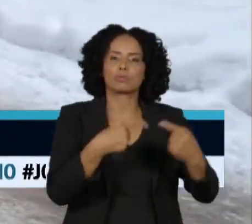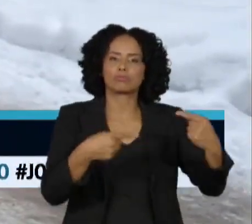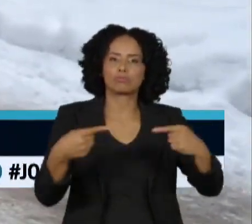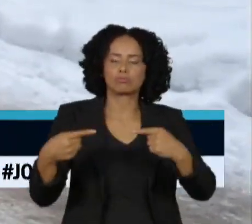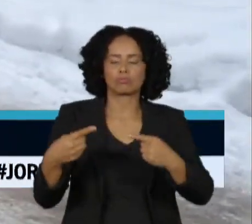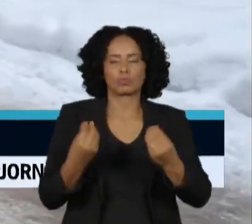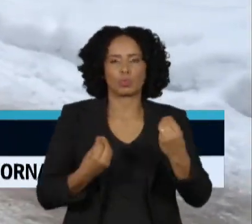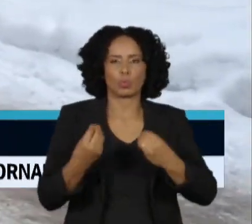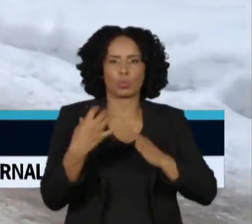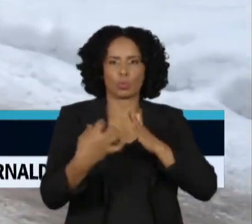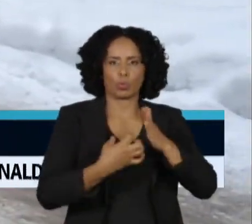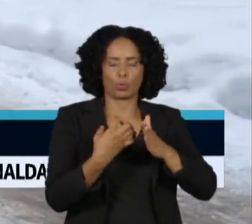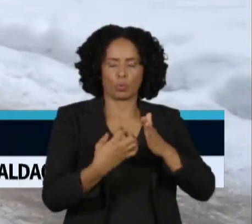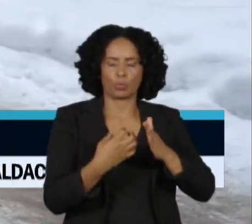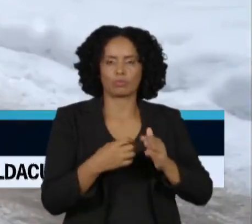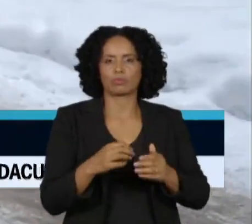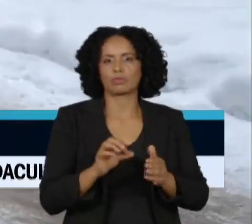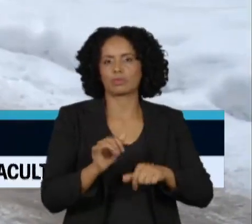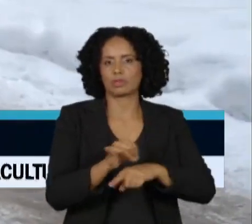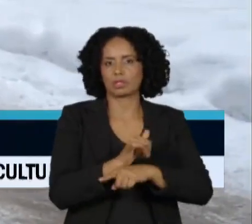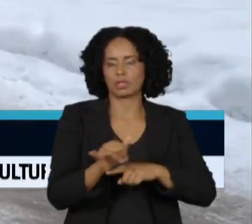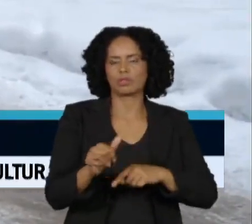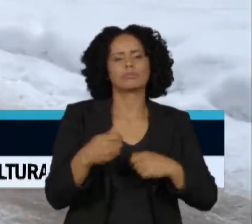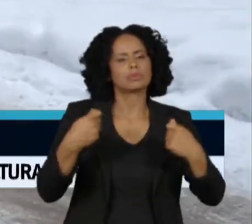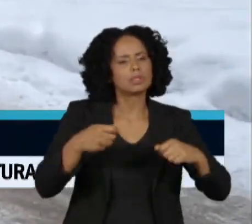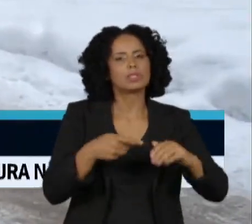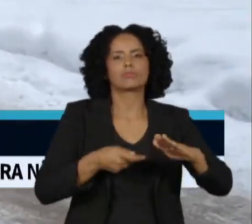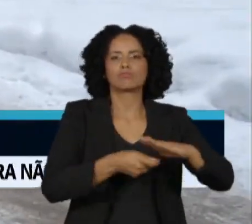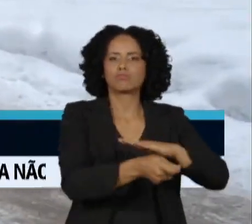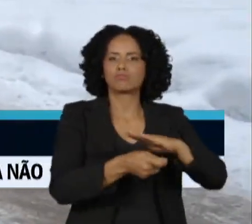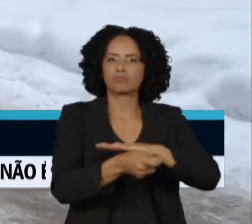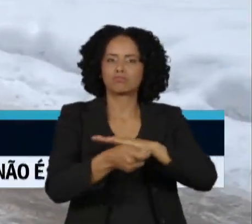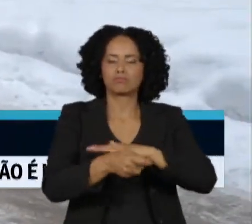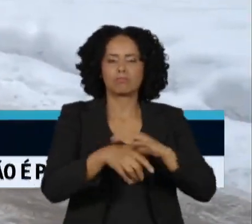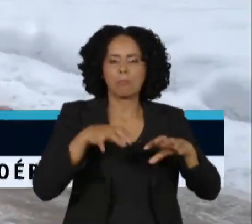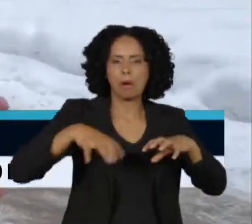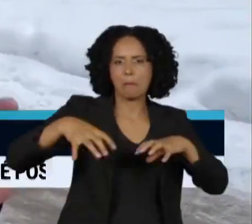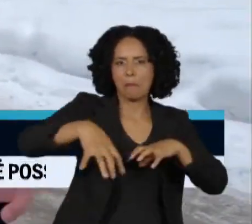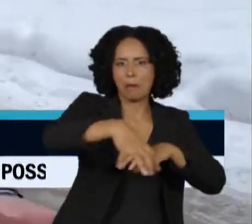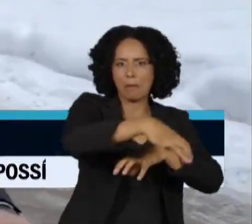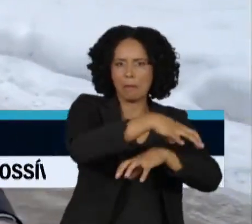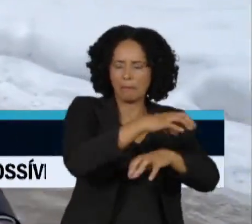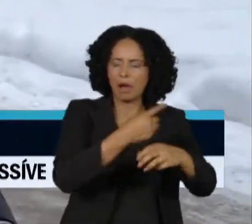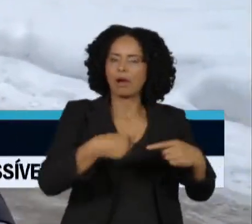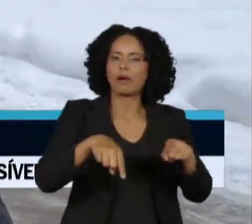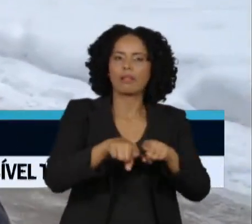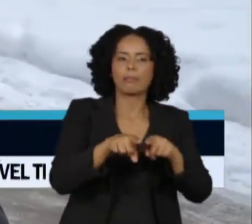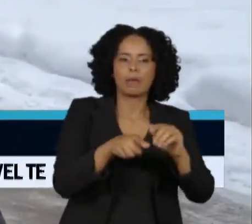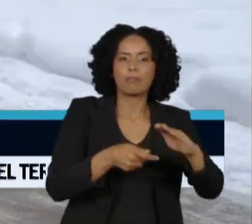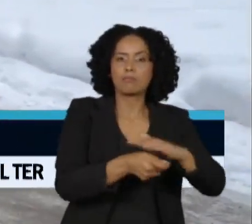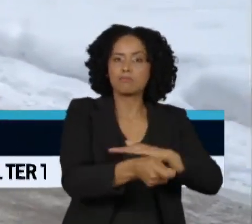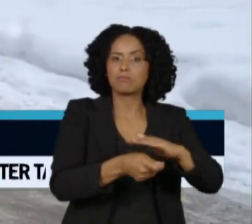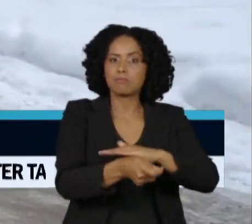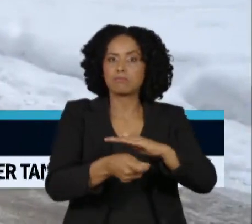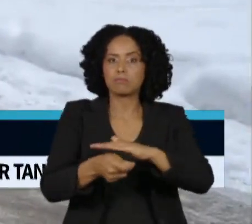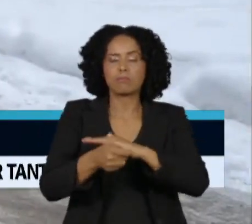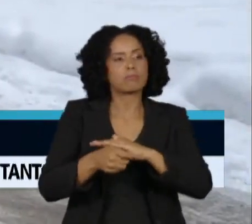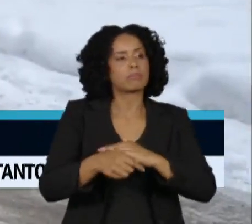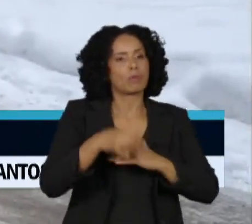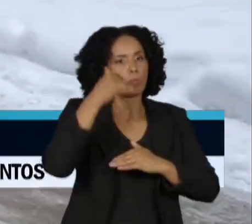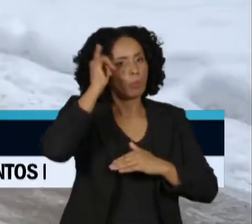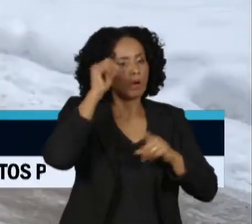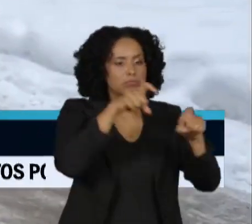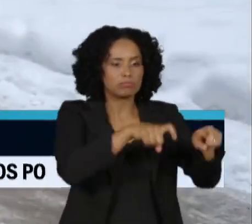Vamos buscar um investimento para fazer a diferença, investimento em todos os setores, investimento no nosso agronegócio,